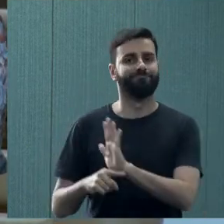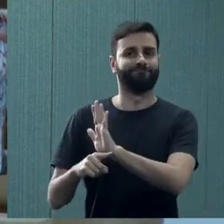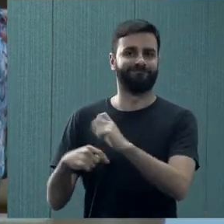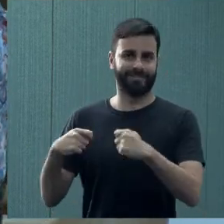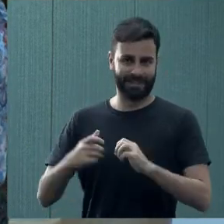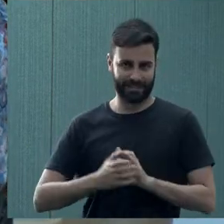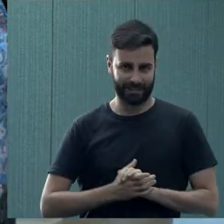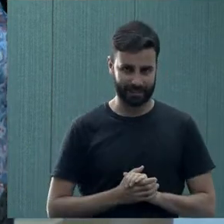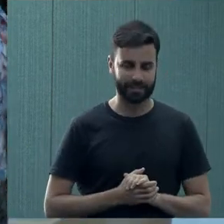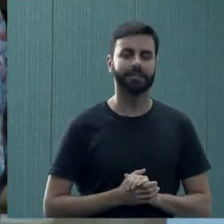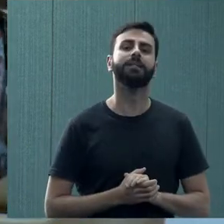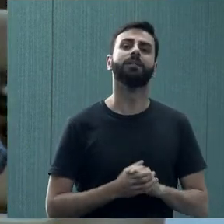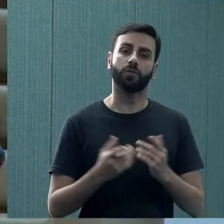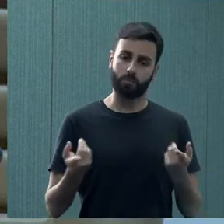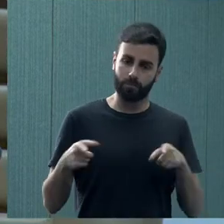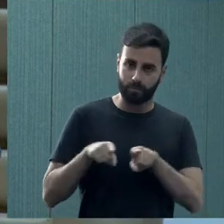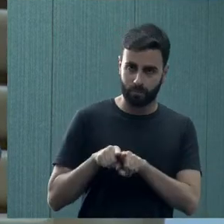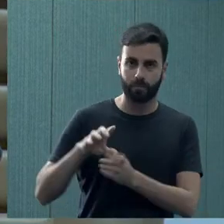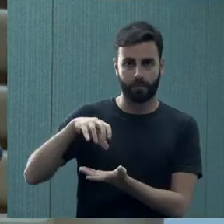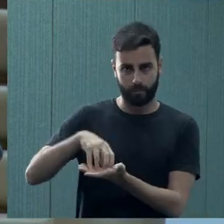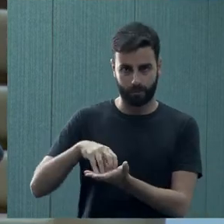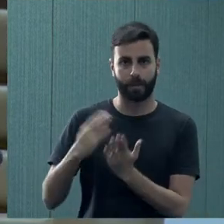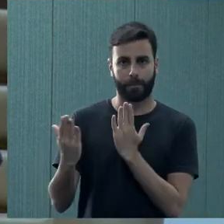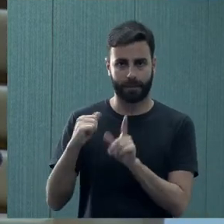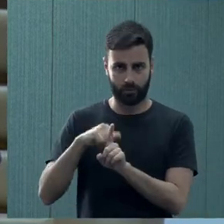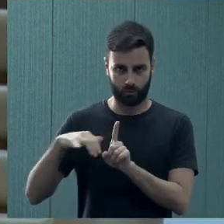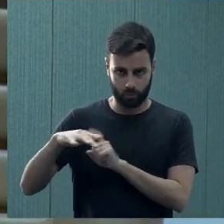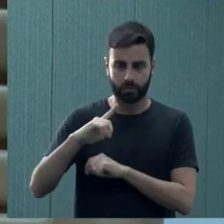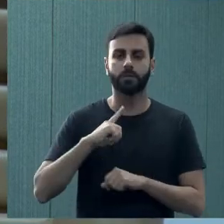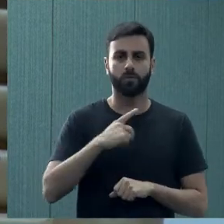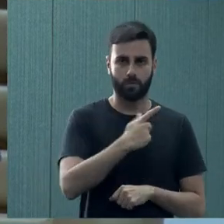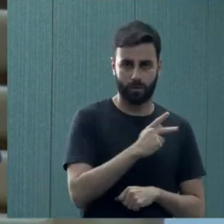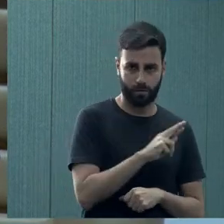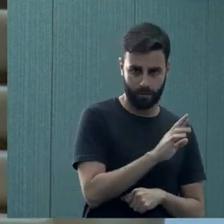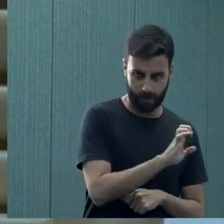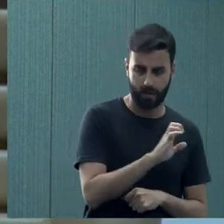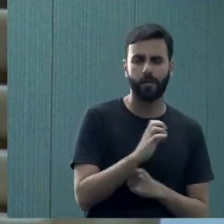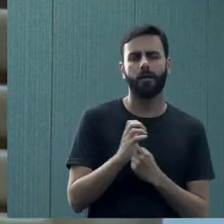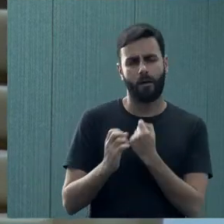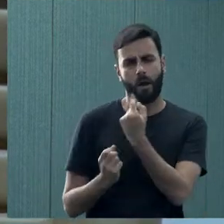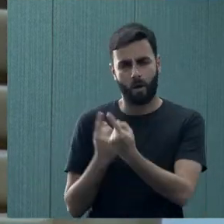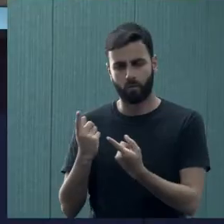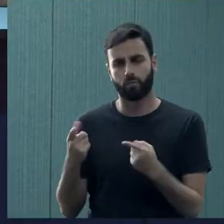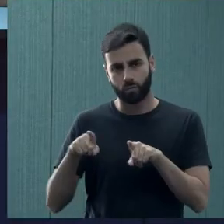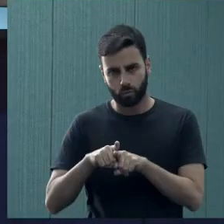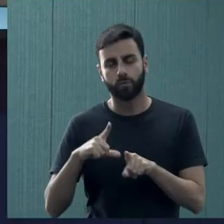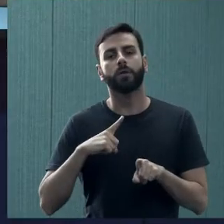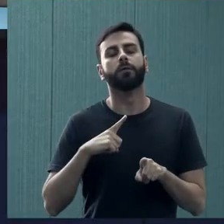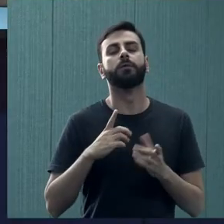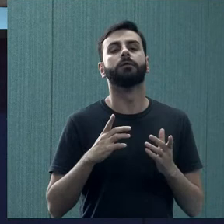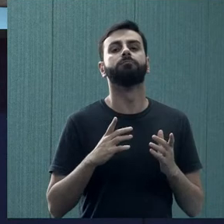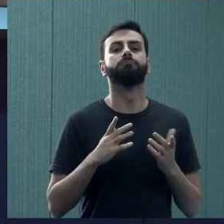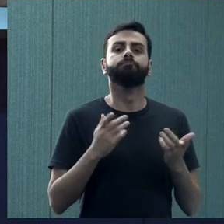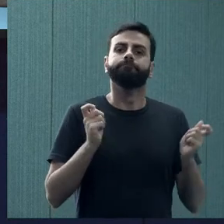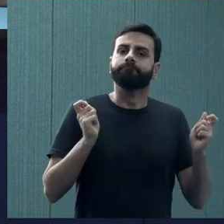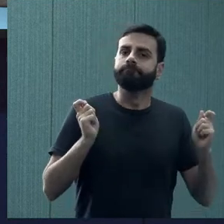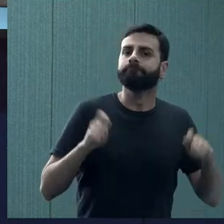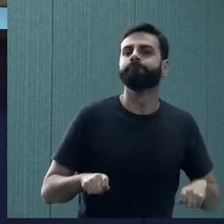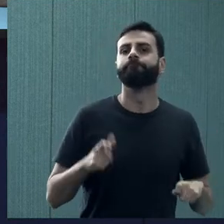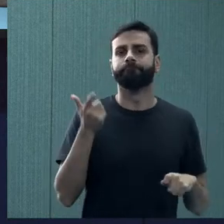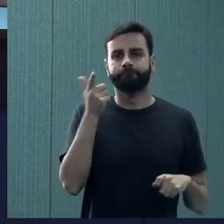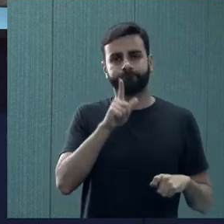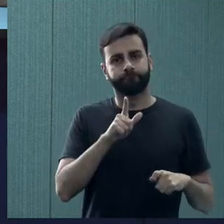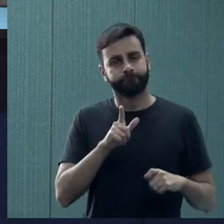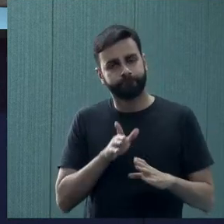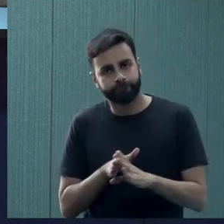necessário. Então, gente tem uma parceria com psicossocial, de alguns casos também, porque a gente tem uma limitação, a gente faz